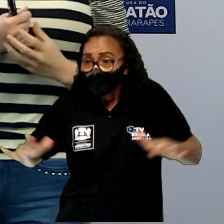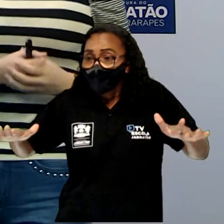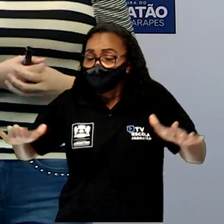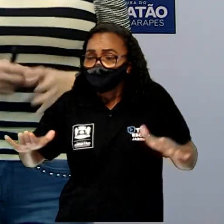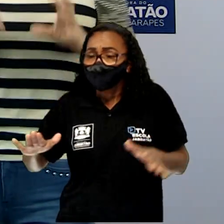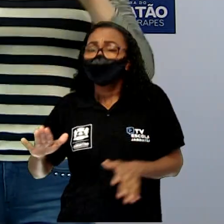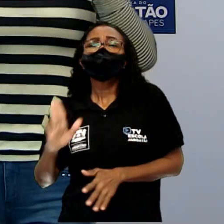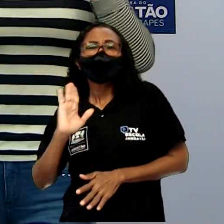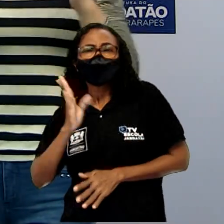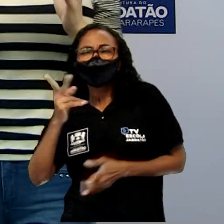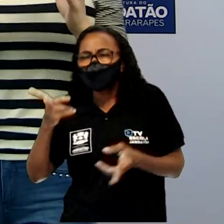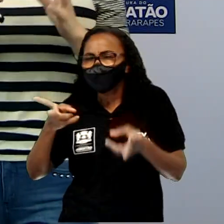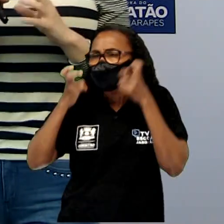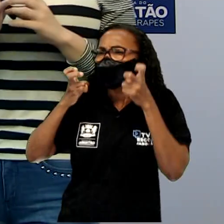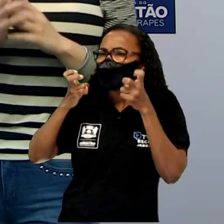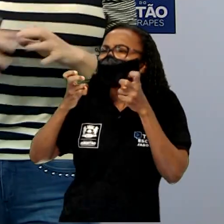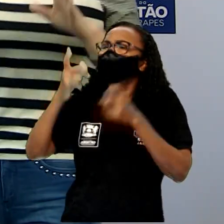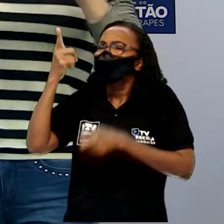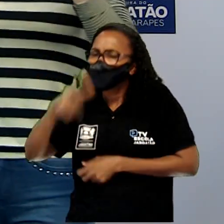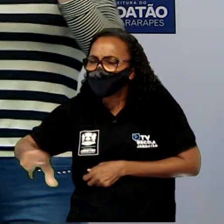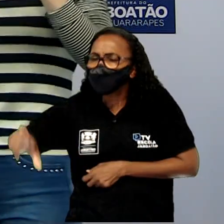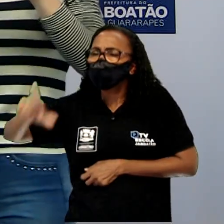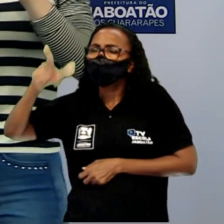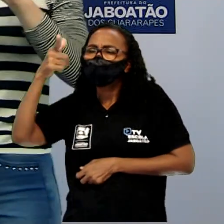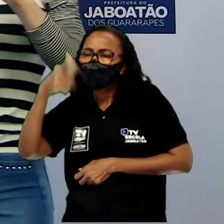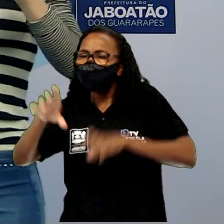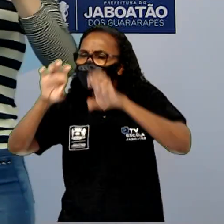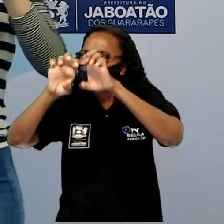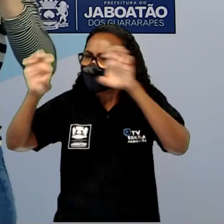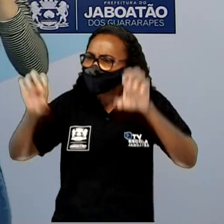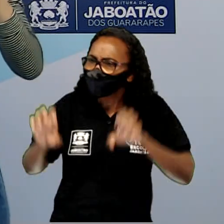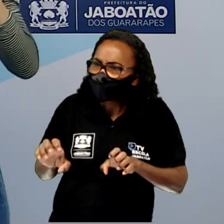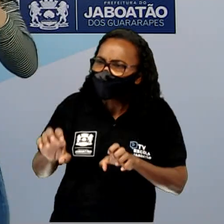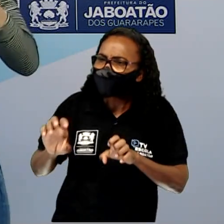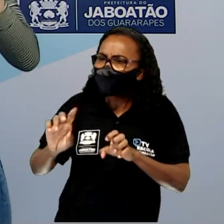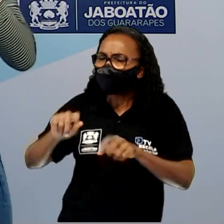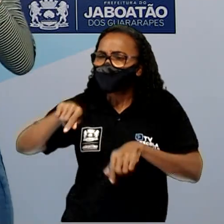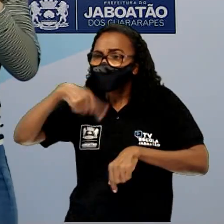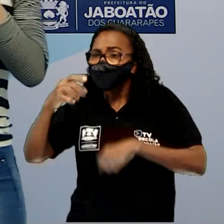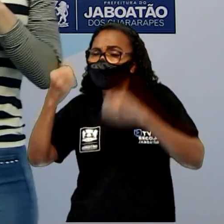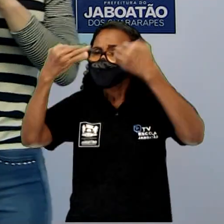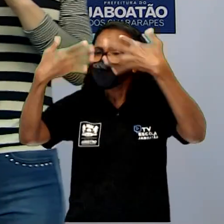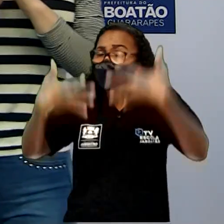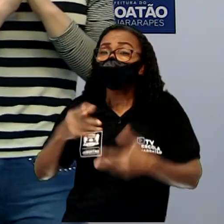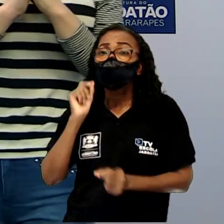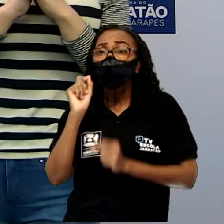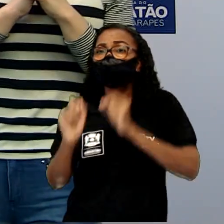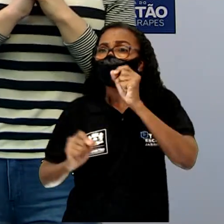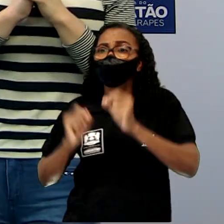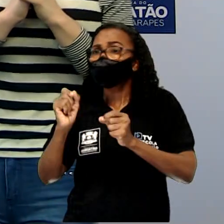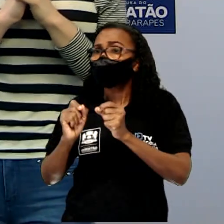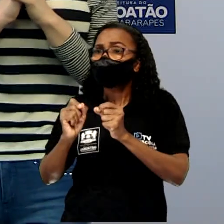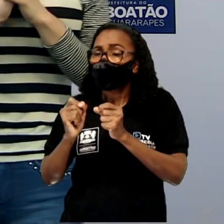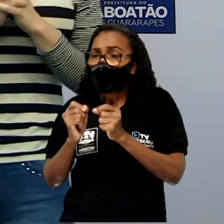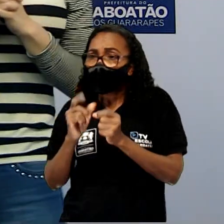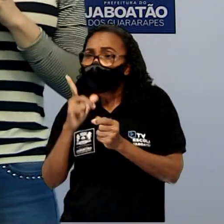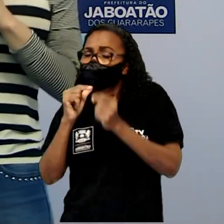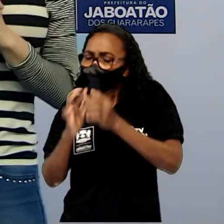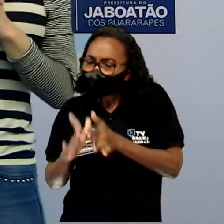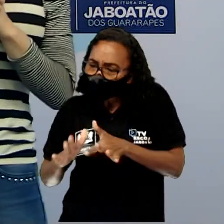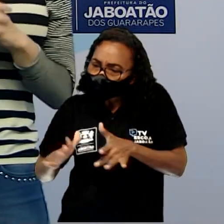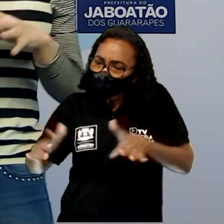repetiu essa mesma estrutura, putou os dois pontos, para depois explicar o que seria essa questão do mar aberto?